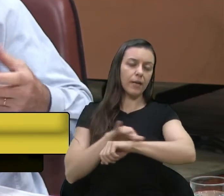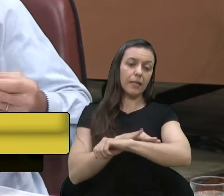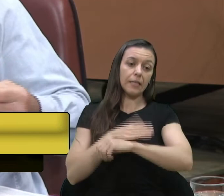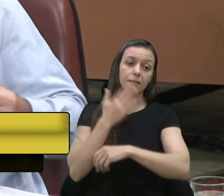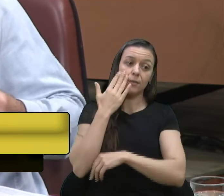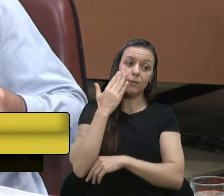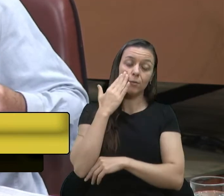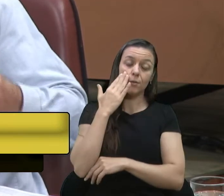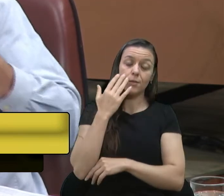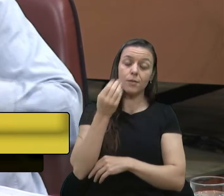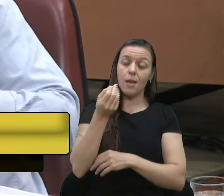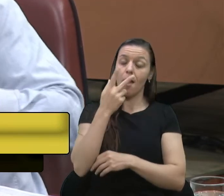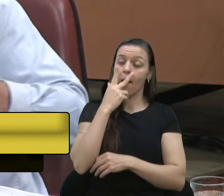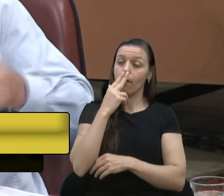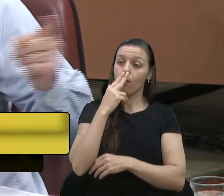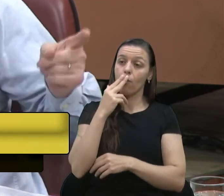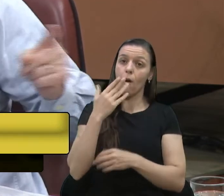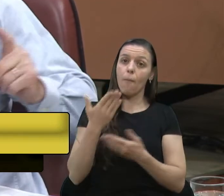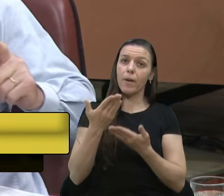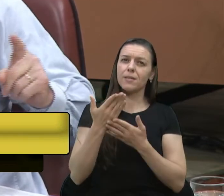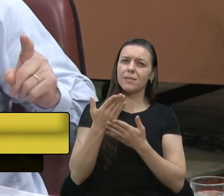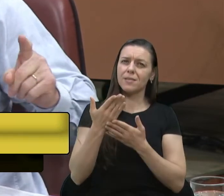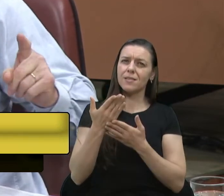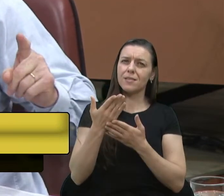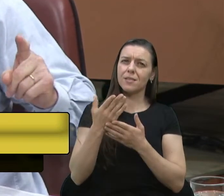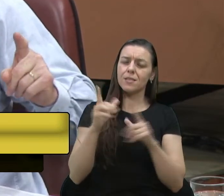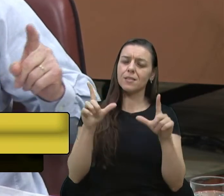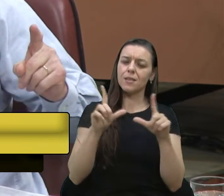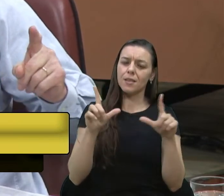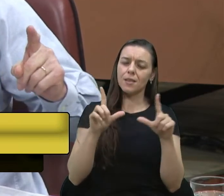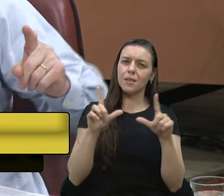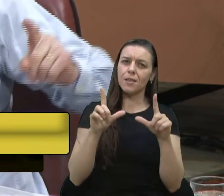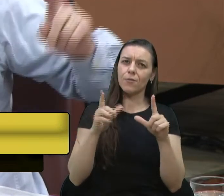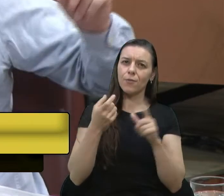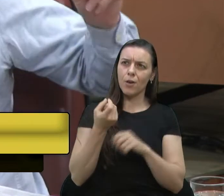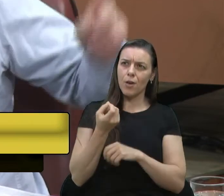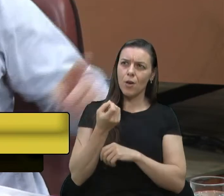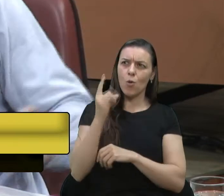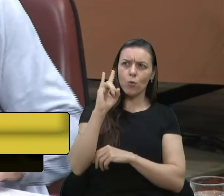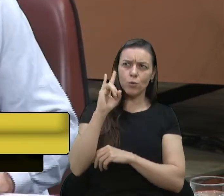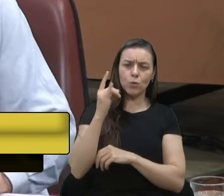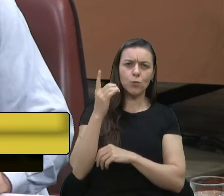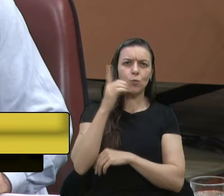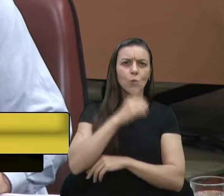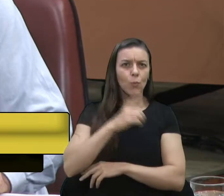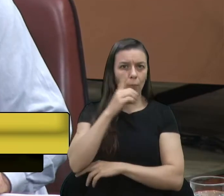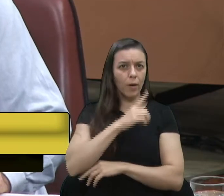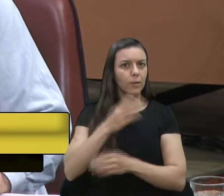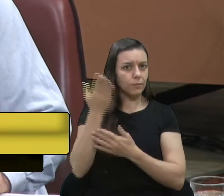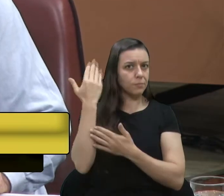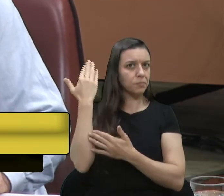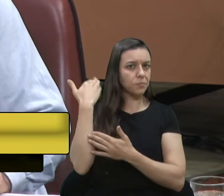informação, mas no Fantástico, acho que do último domingo, no domingo anterior,